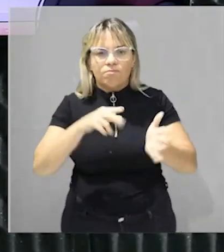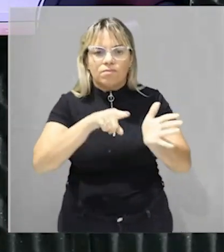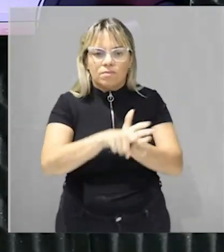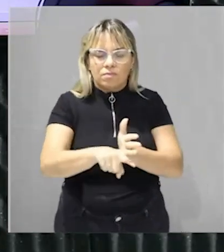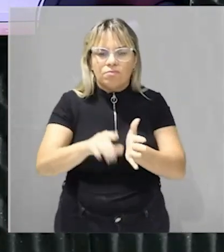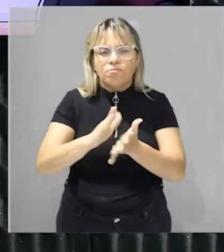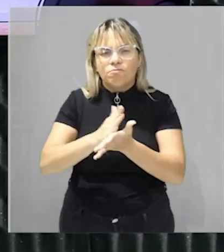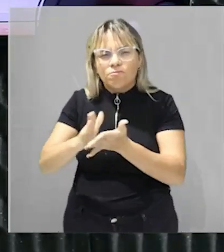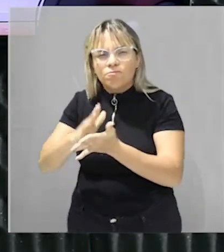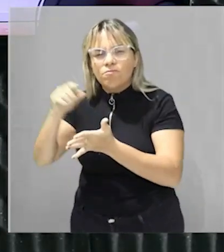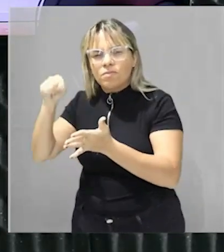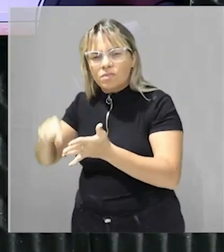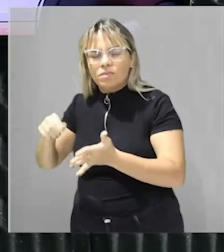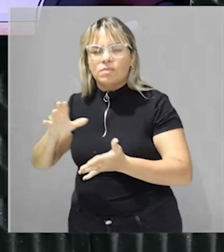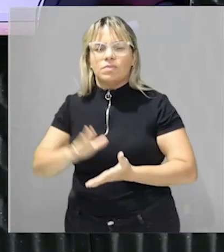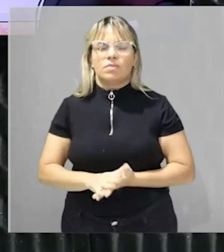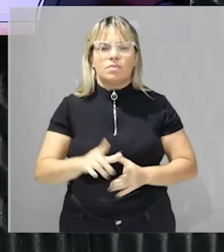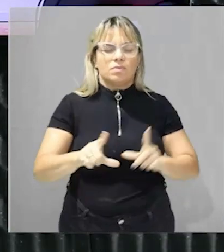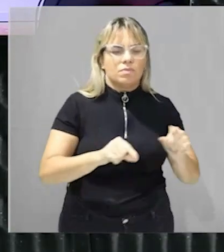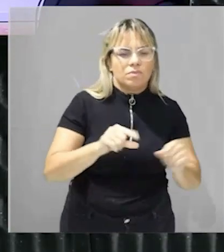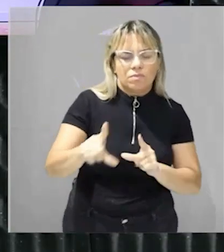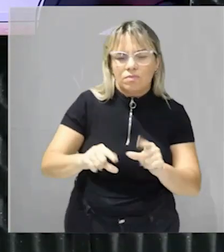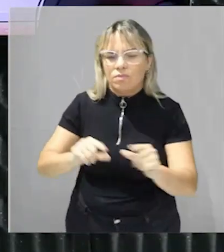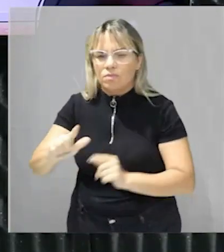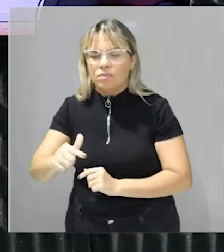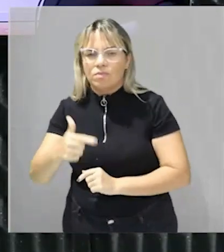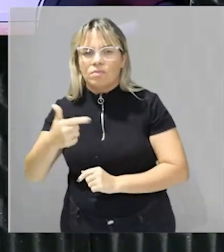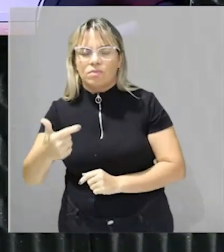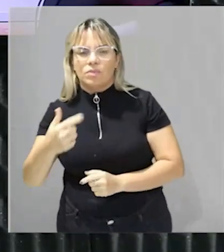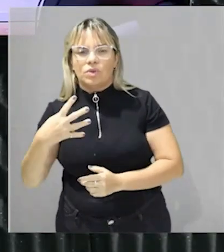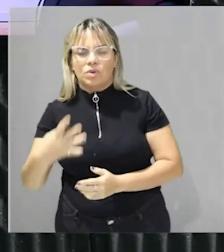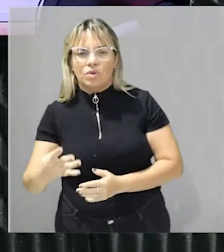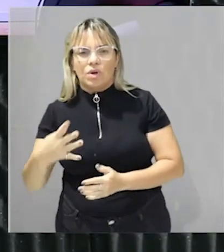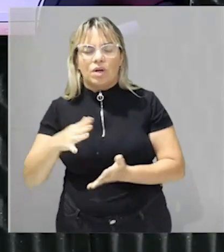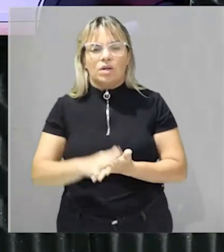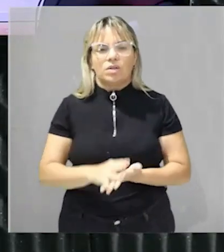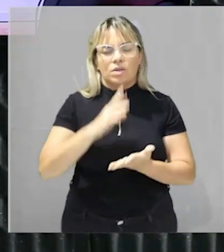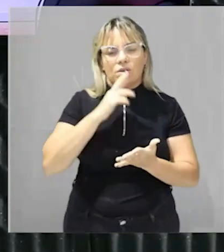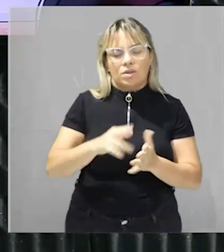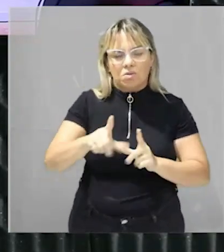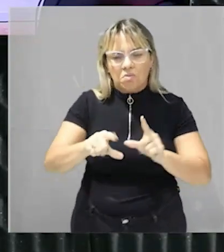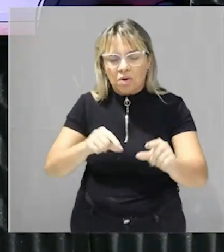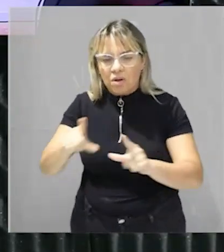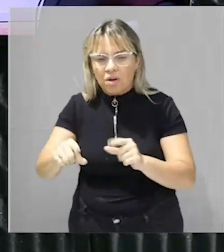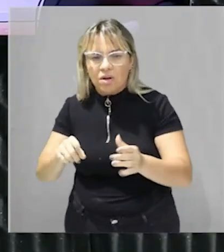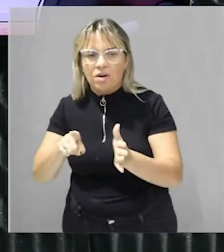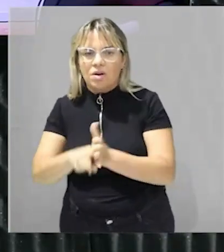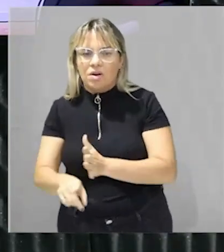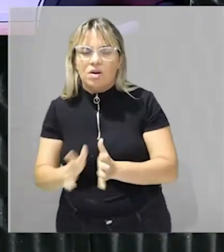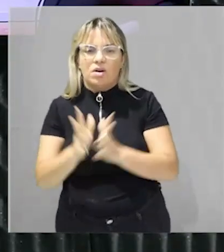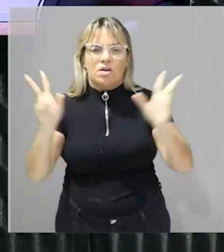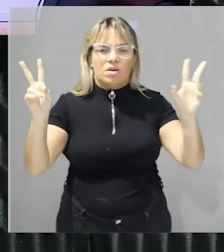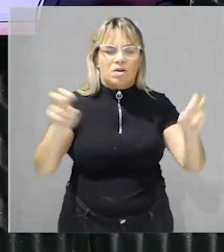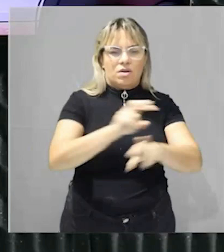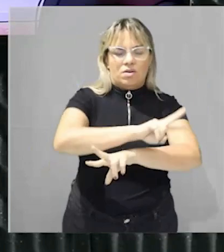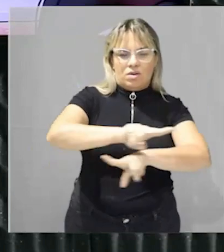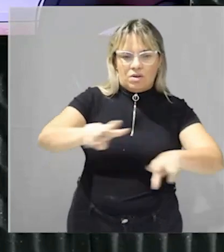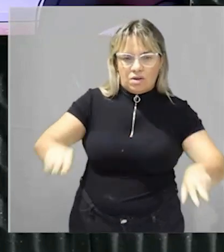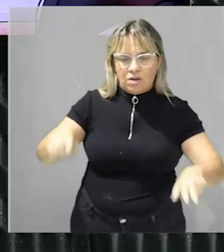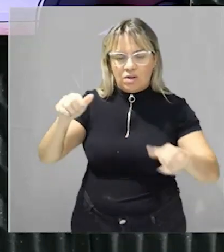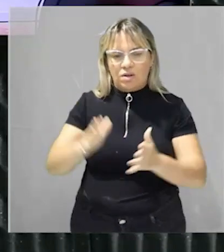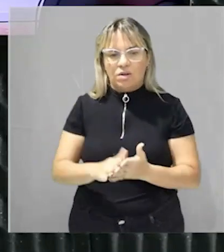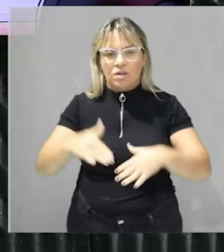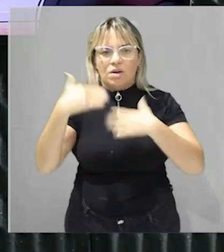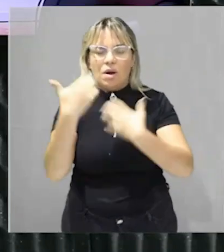nós temos aí 24 aulas selecionando tá certo só resoluções de questões de temáticas variadas mas claro as temáticas que mais são